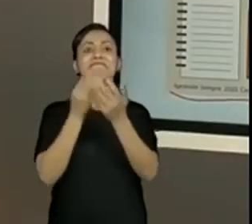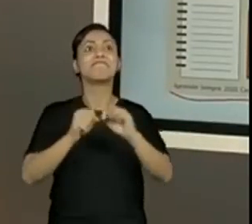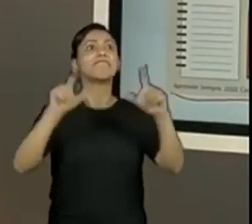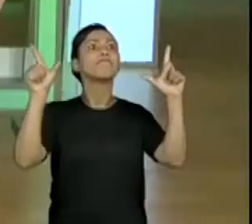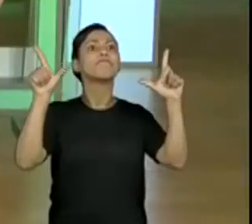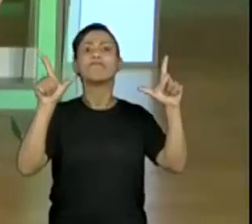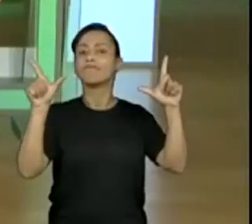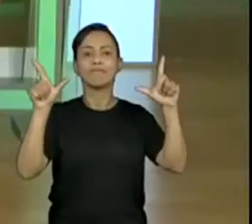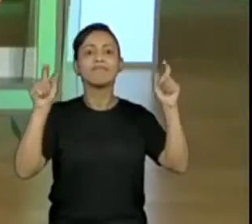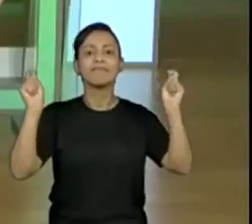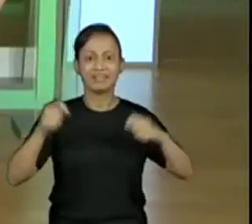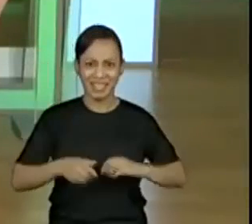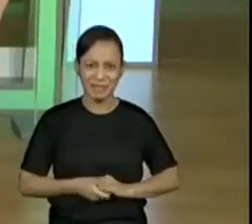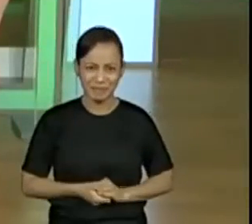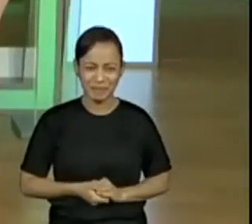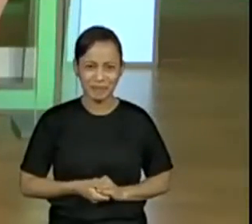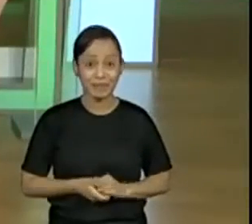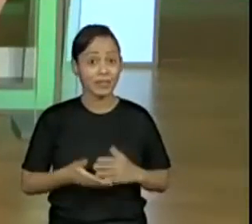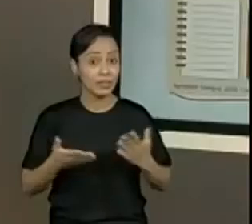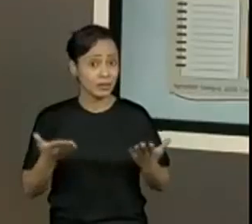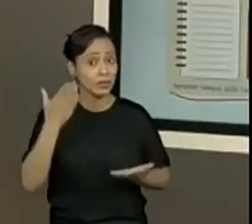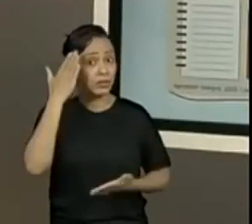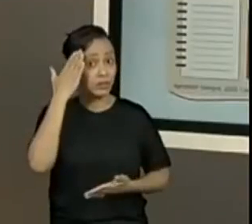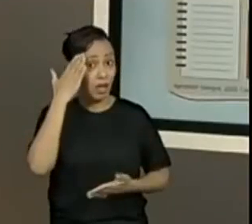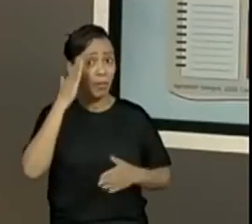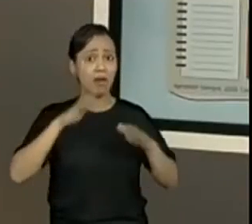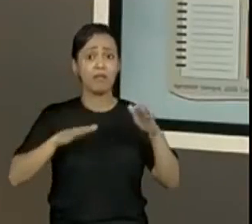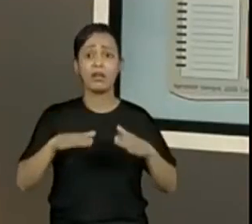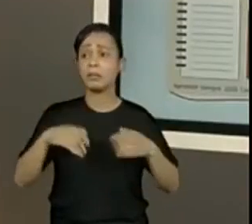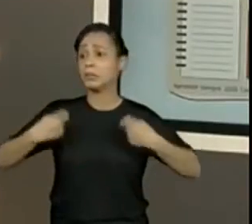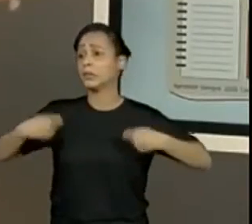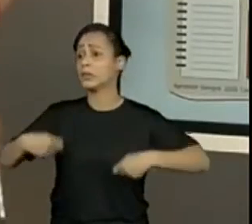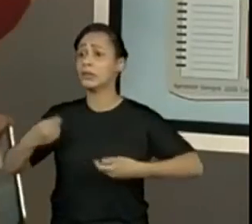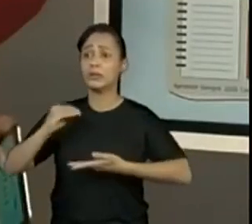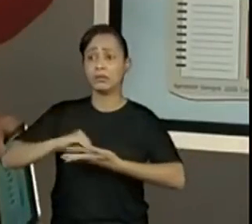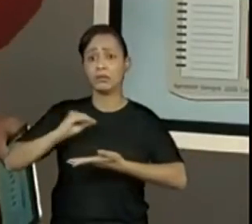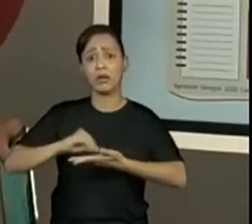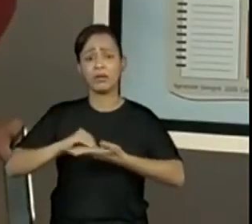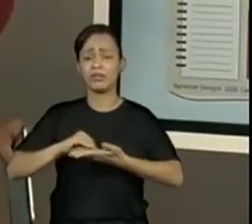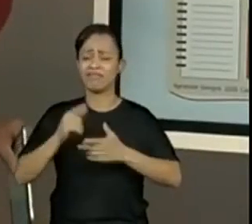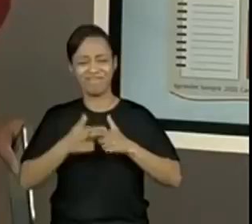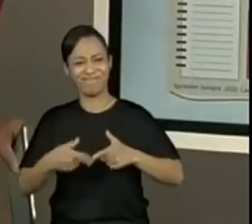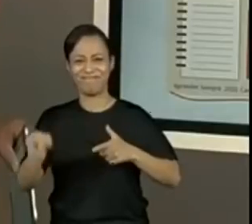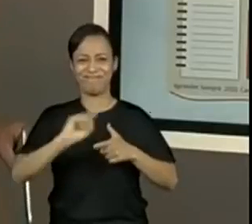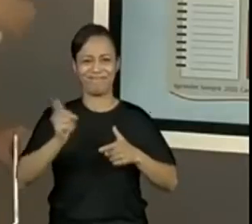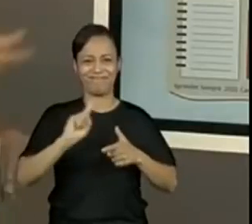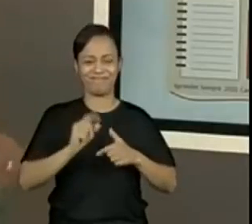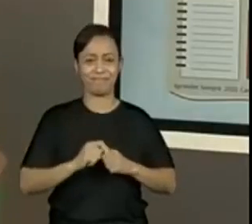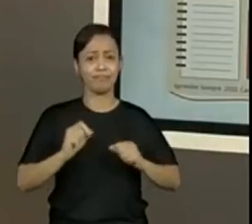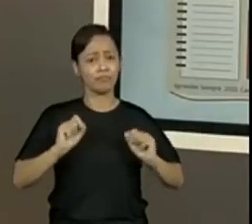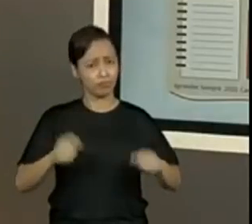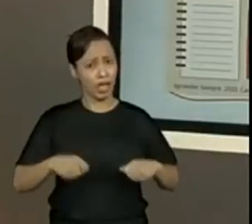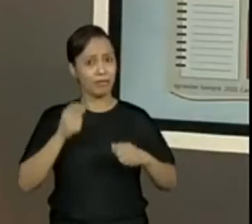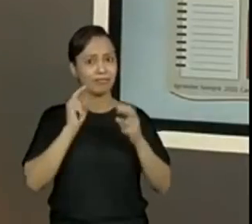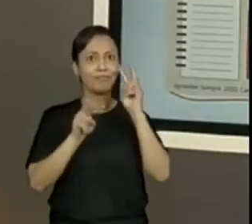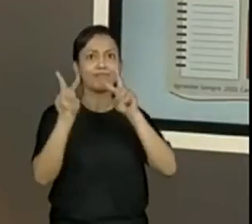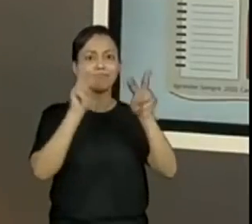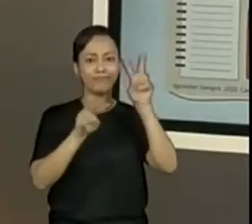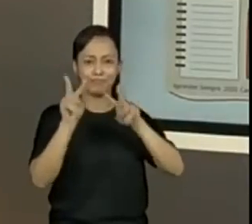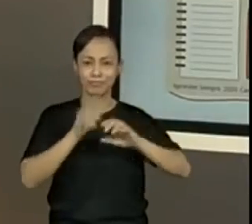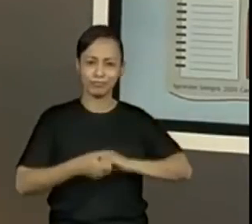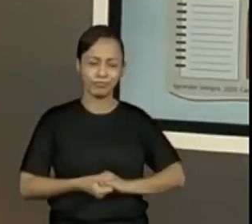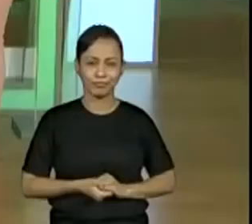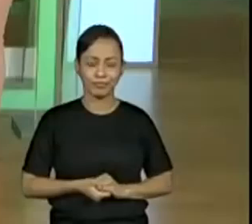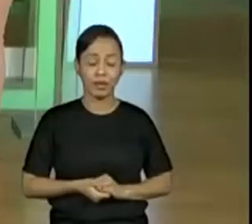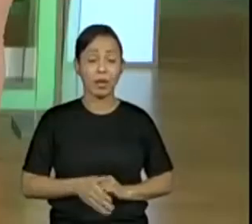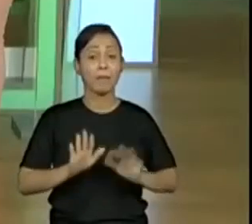professora? Sim, com certeza. A gente sabe que tudo o que a gente precisa está aqui. E vamos trazer o título da nossa aula, e aí já vem